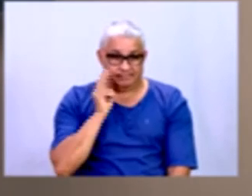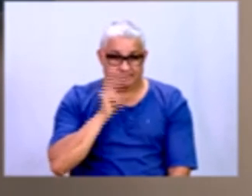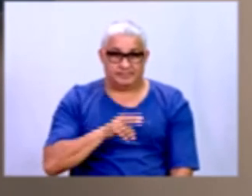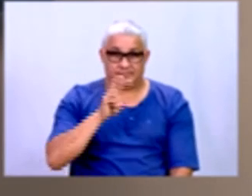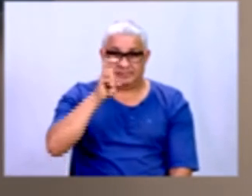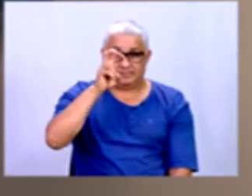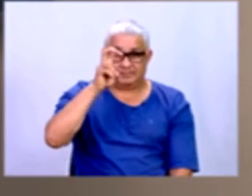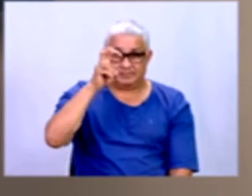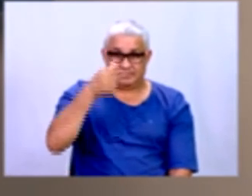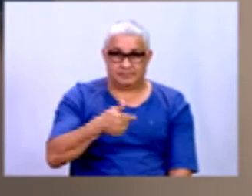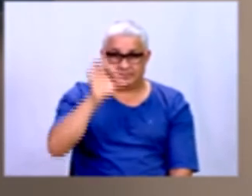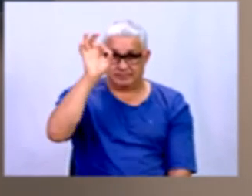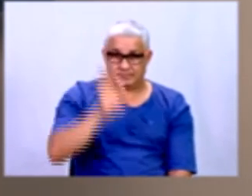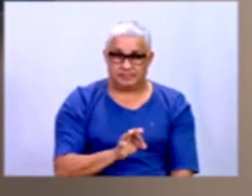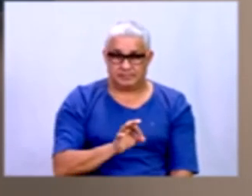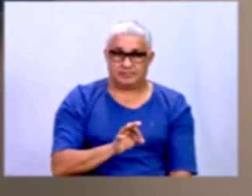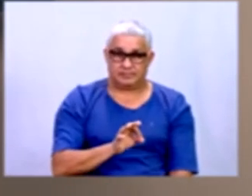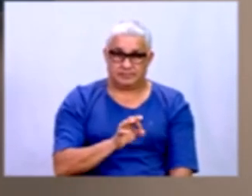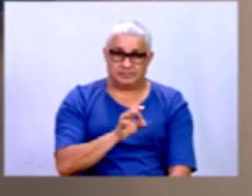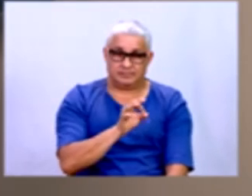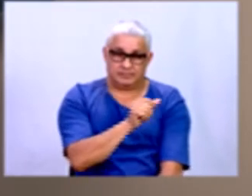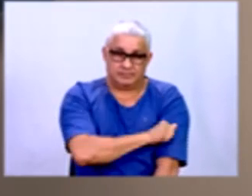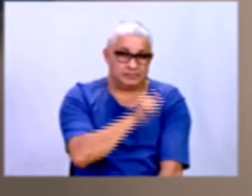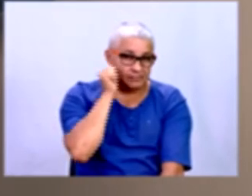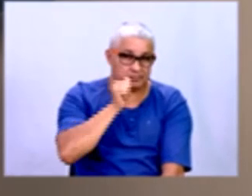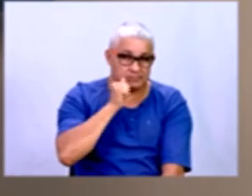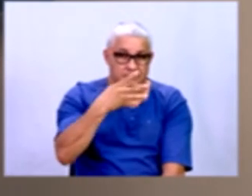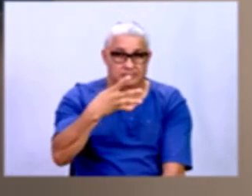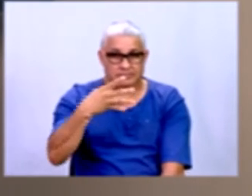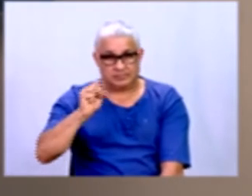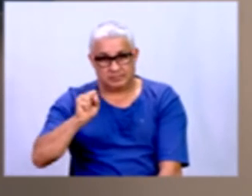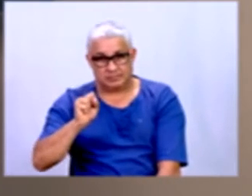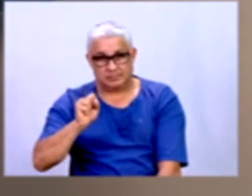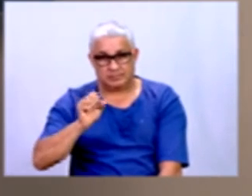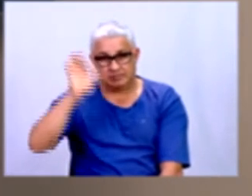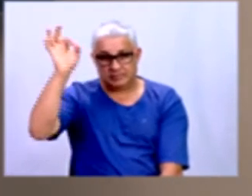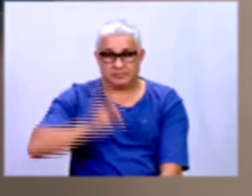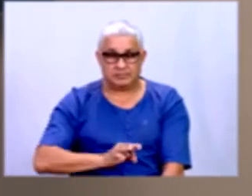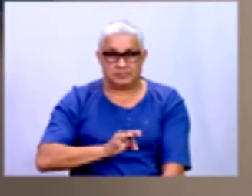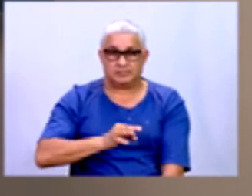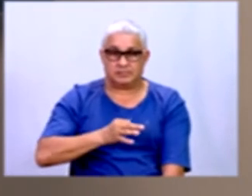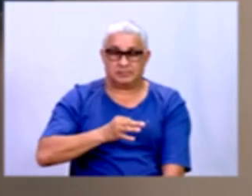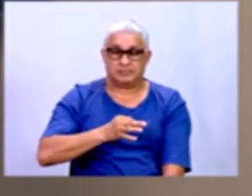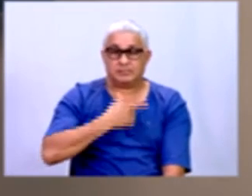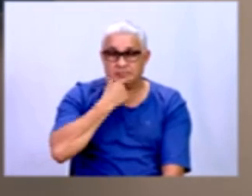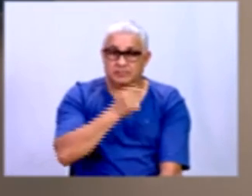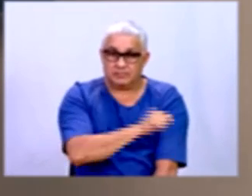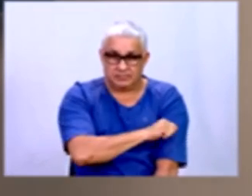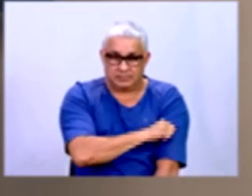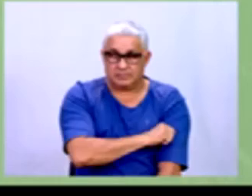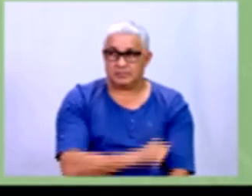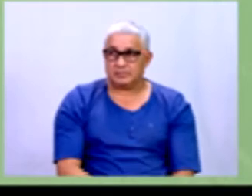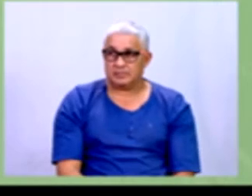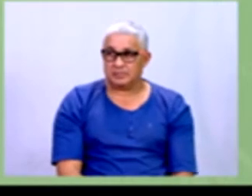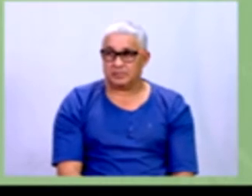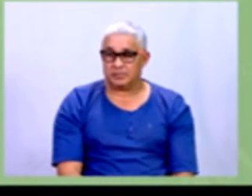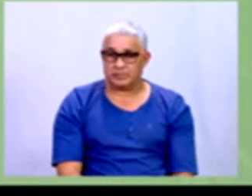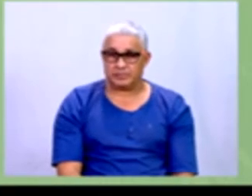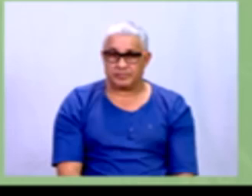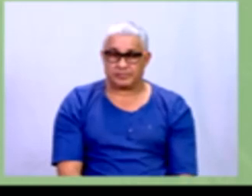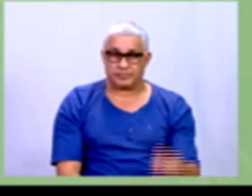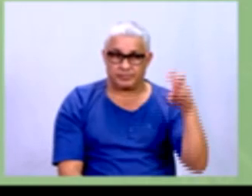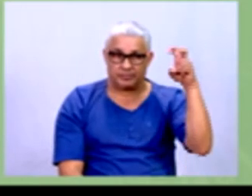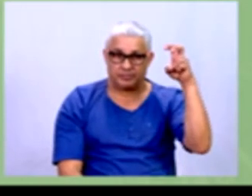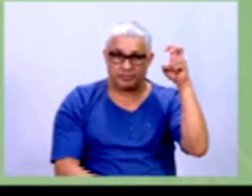52% do gênero feminino, vai ser 48% do gênero masculino. Questão 5.